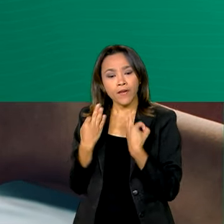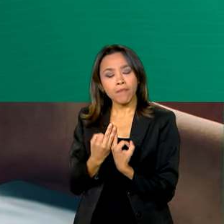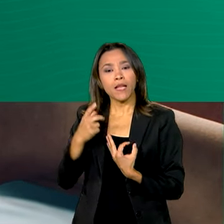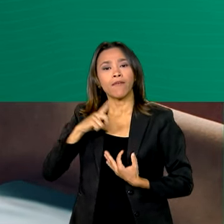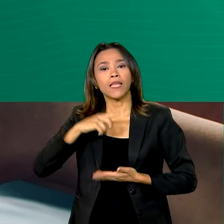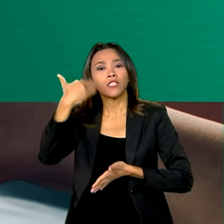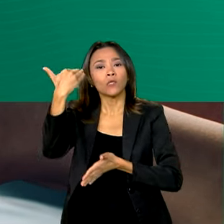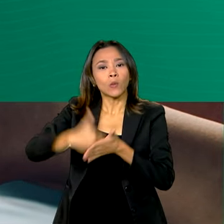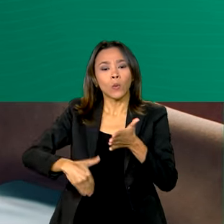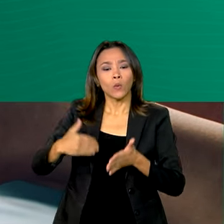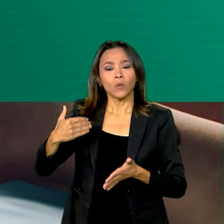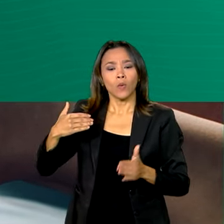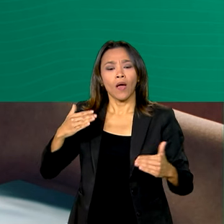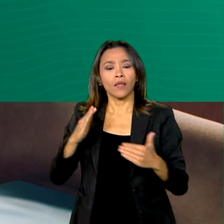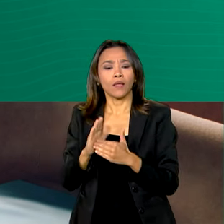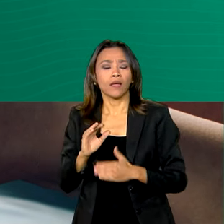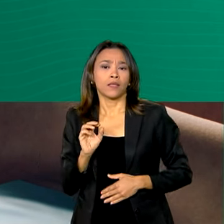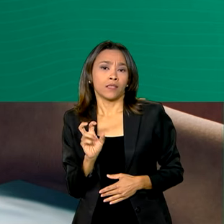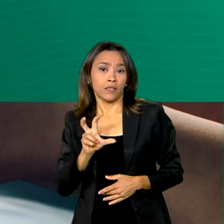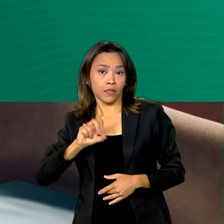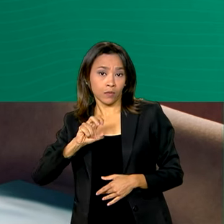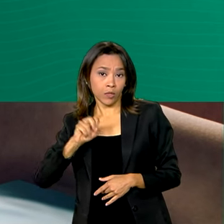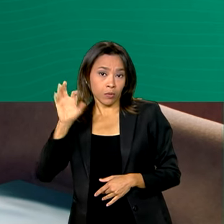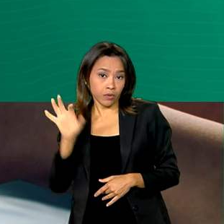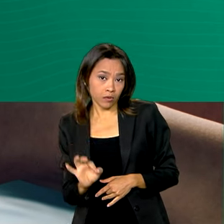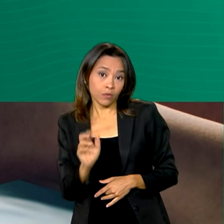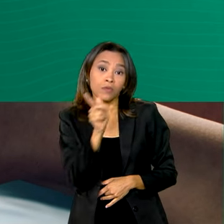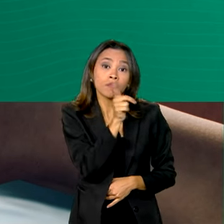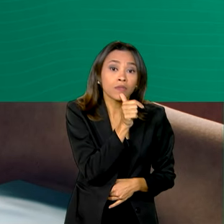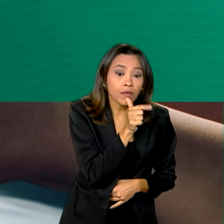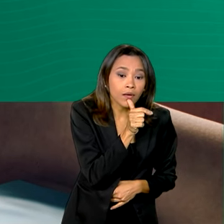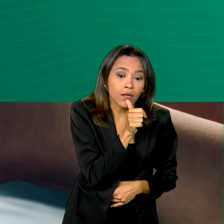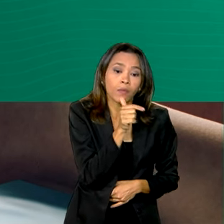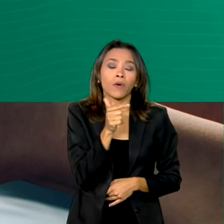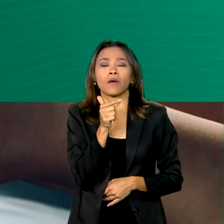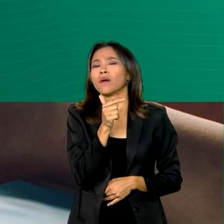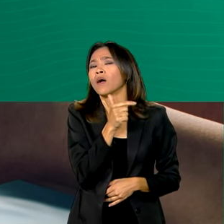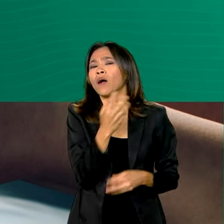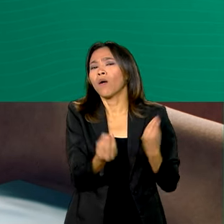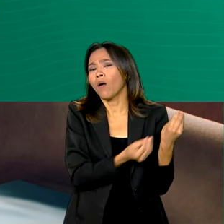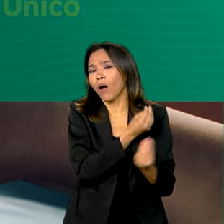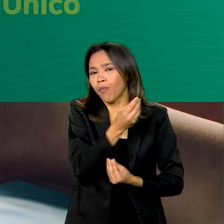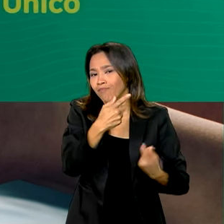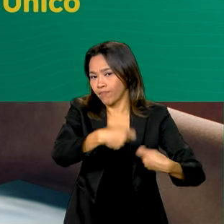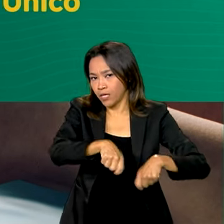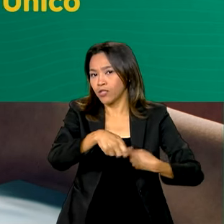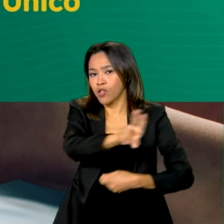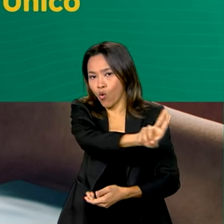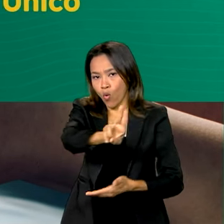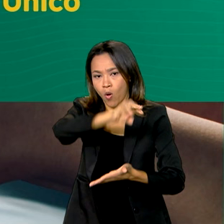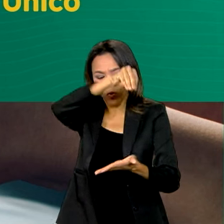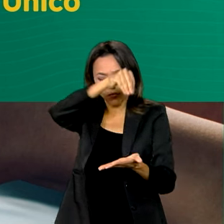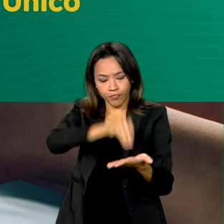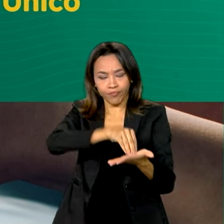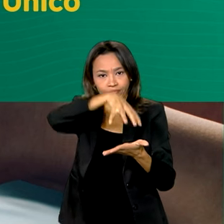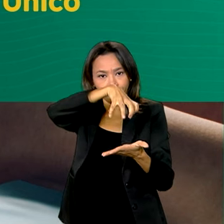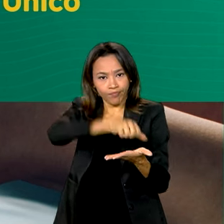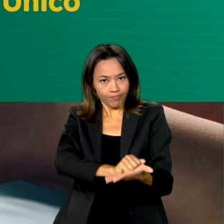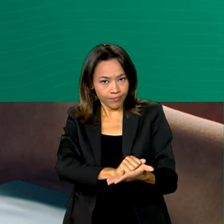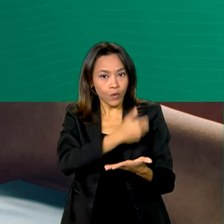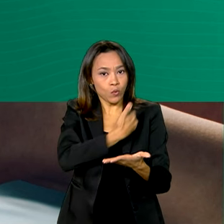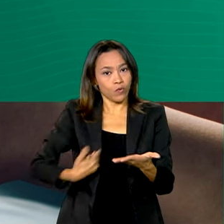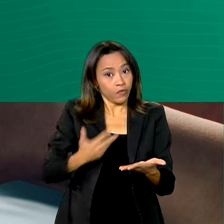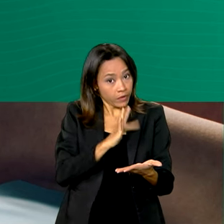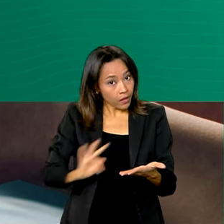desconto de pelo menos 50% na conta de água. Para isso, é preciso estar inscrito no Cadastro Único do Governo